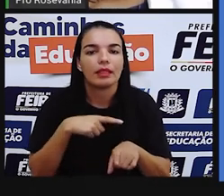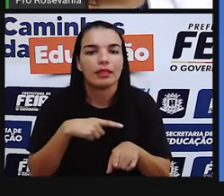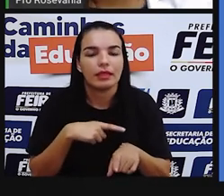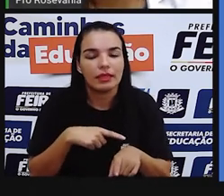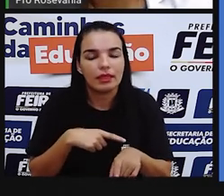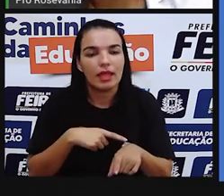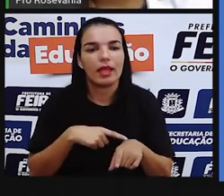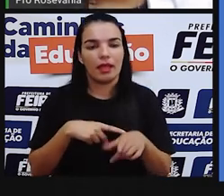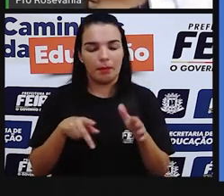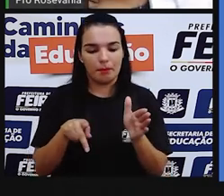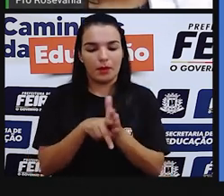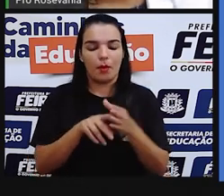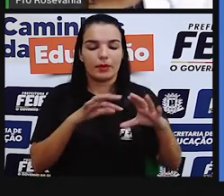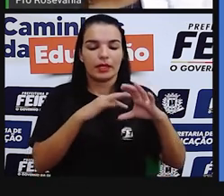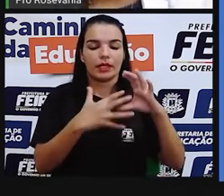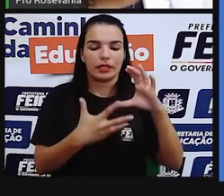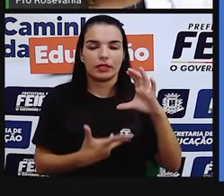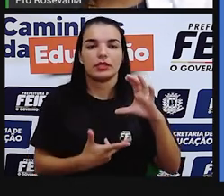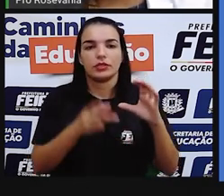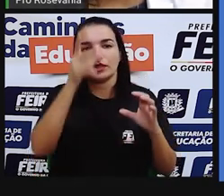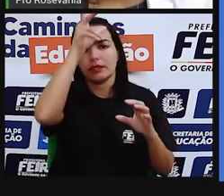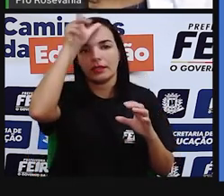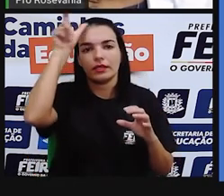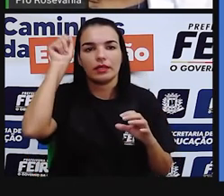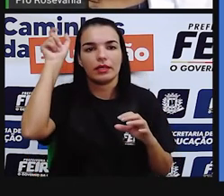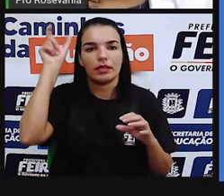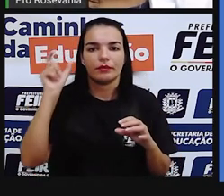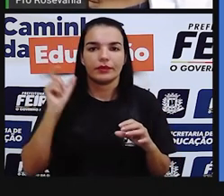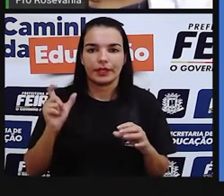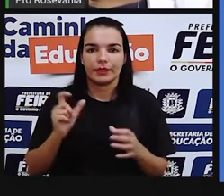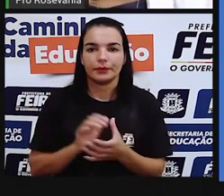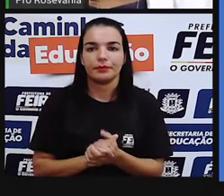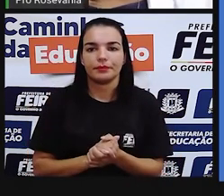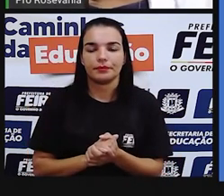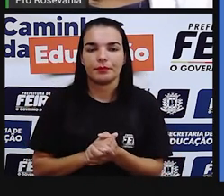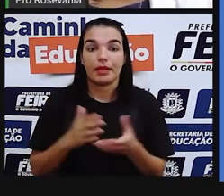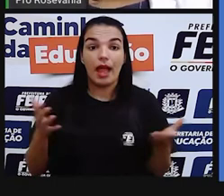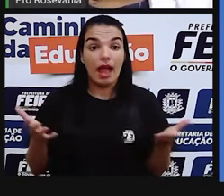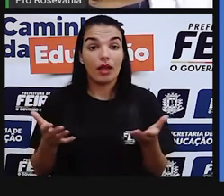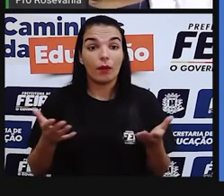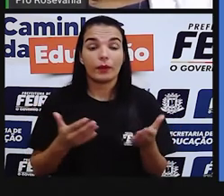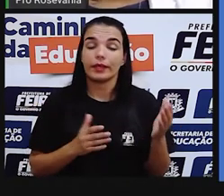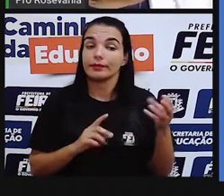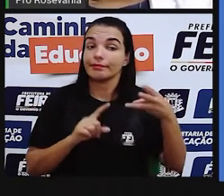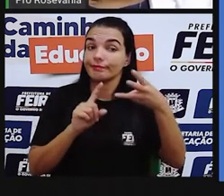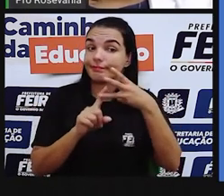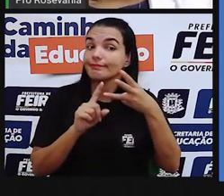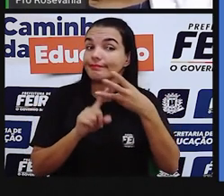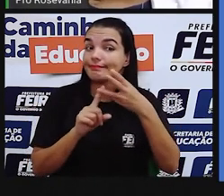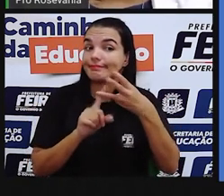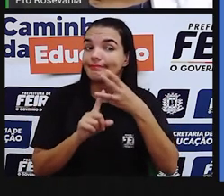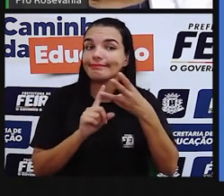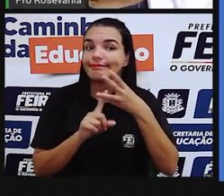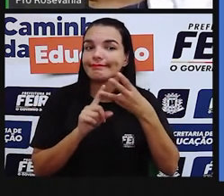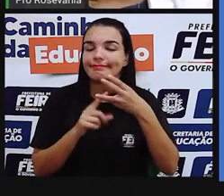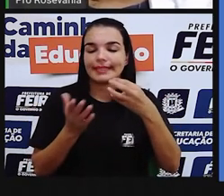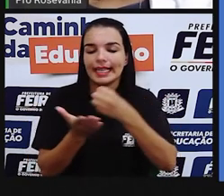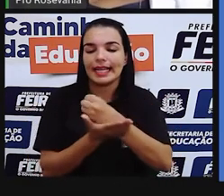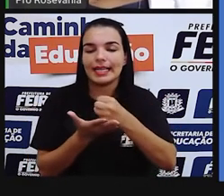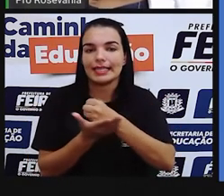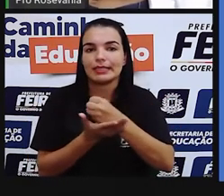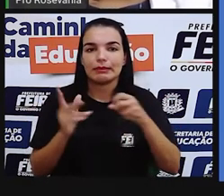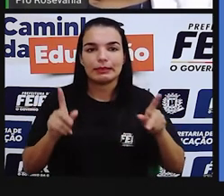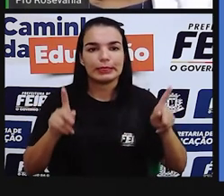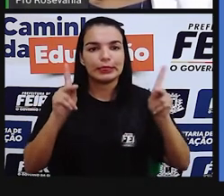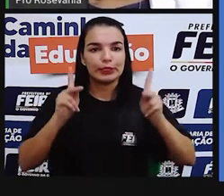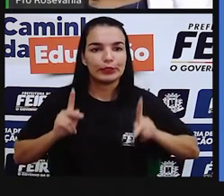de características africanas no nosso ser humano. Bom, agora chegamos aos povos portugueses